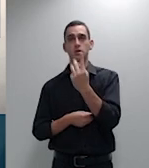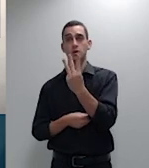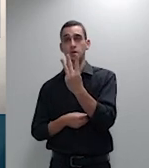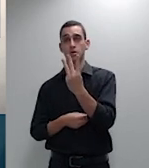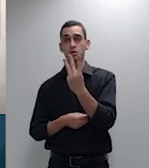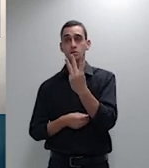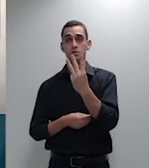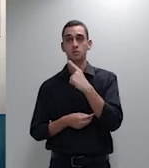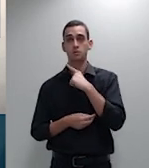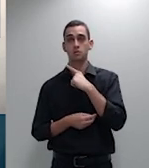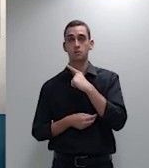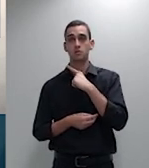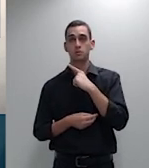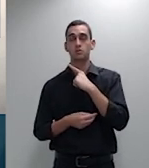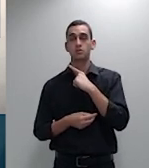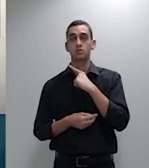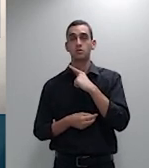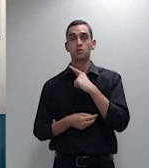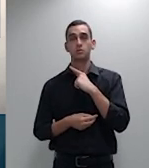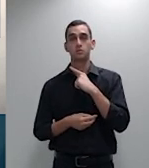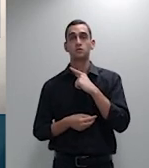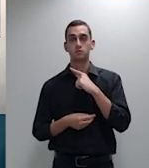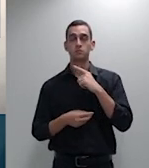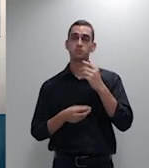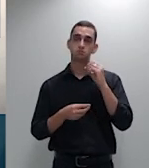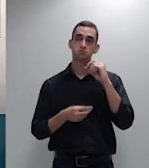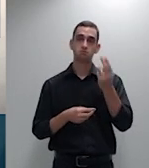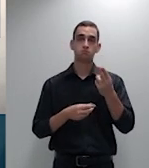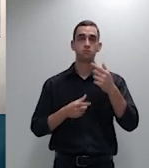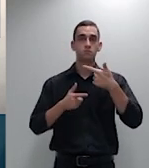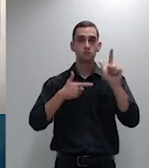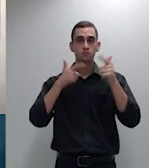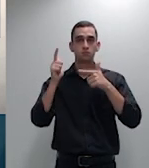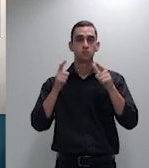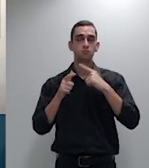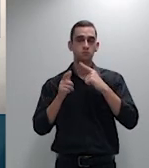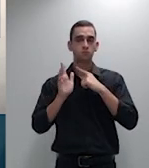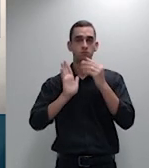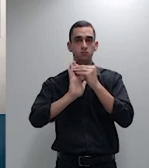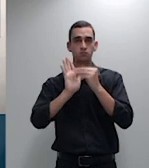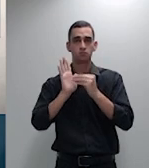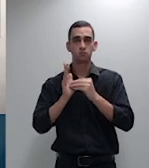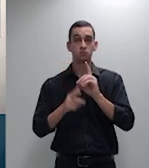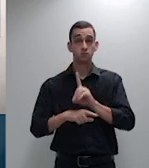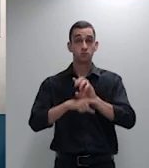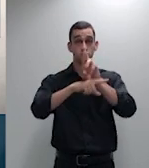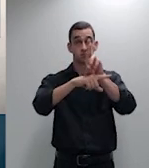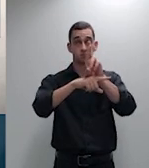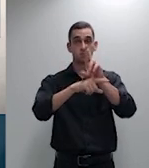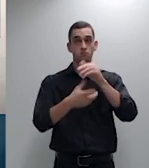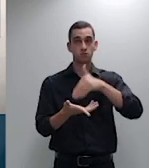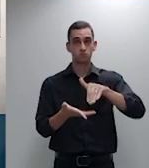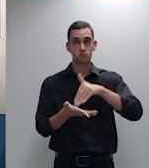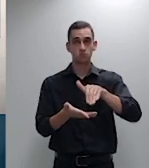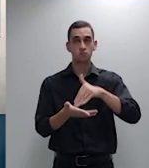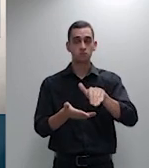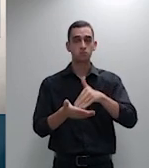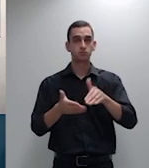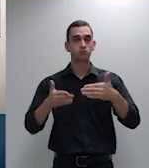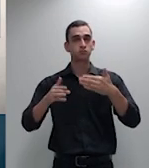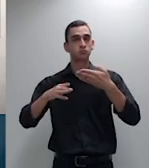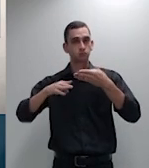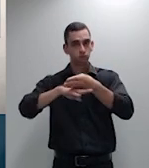sanseverino nós temos aqui a doutora Annelise está colocando os advogados na sala nós teremos aqui nesse caso